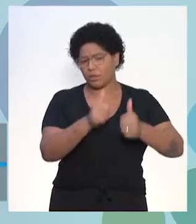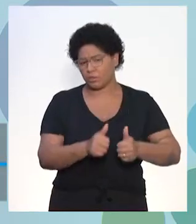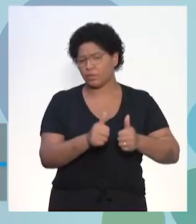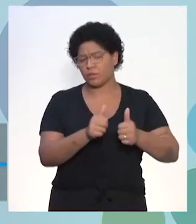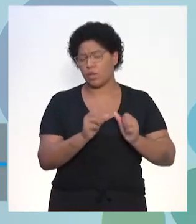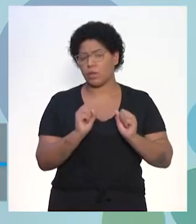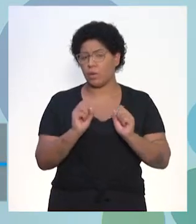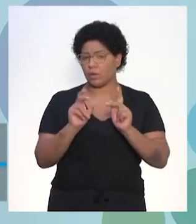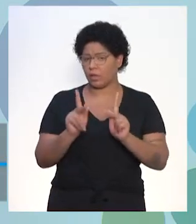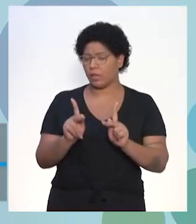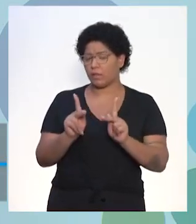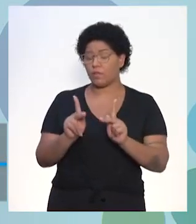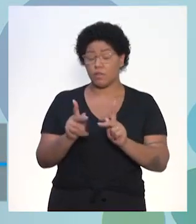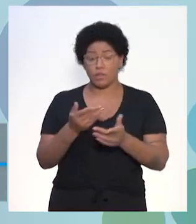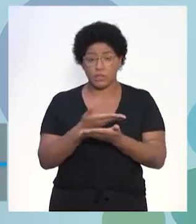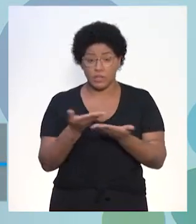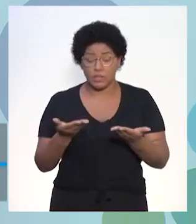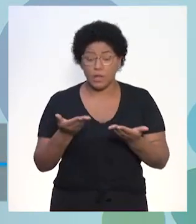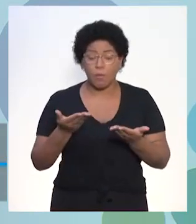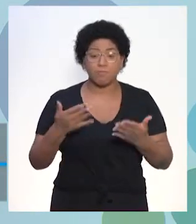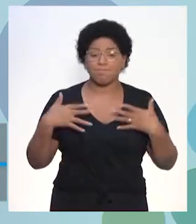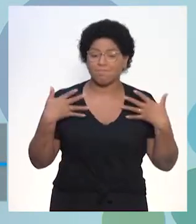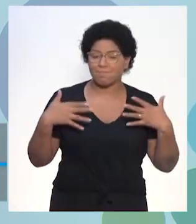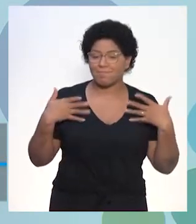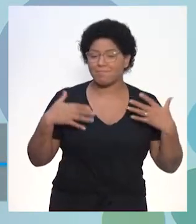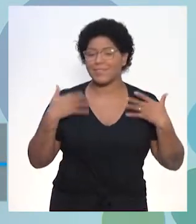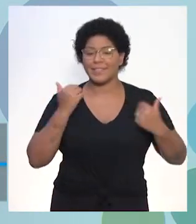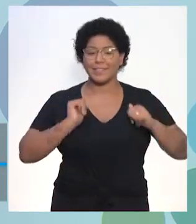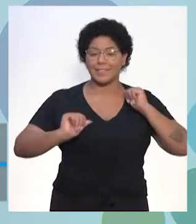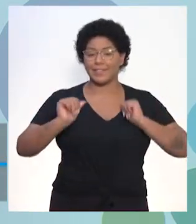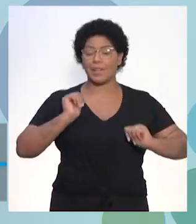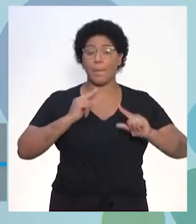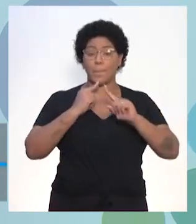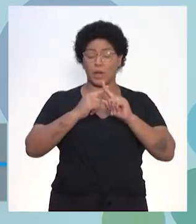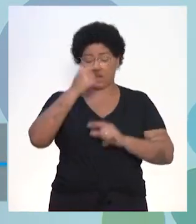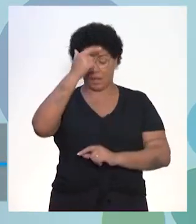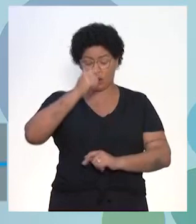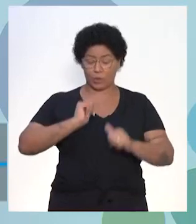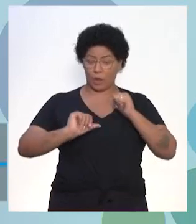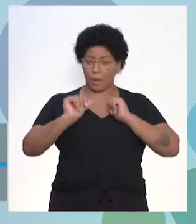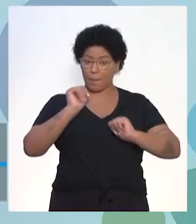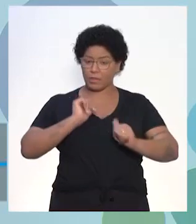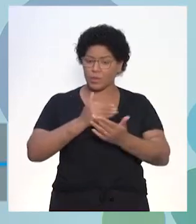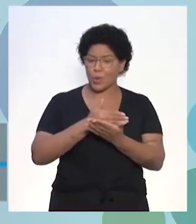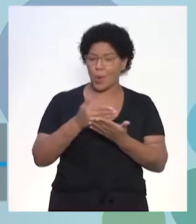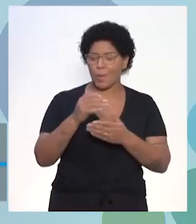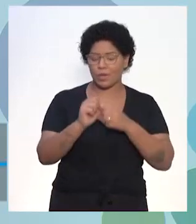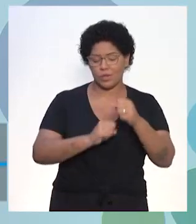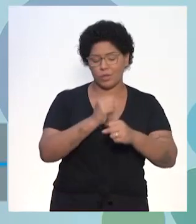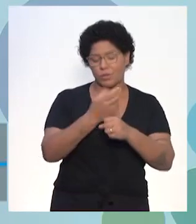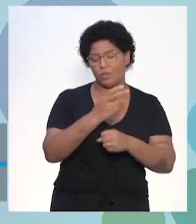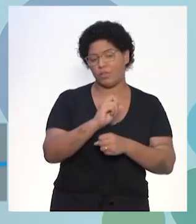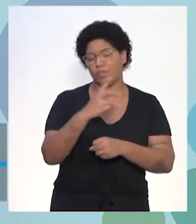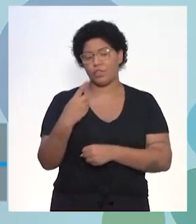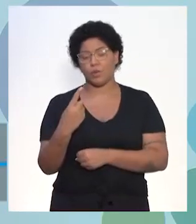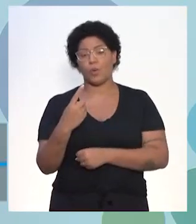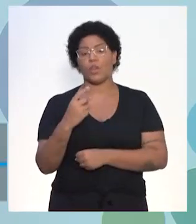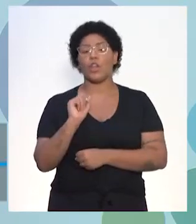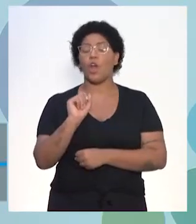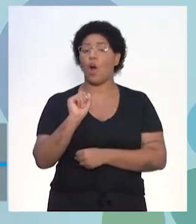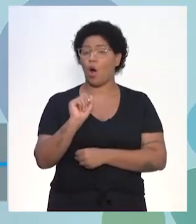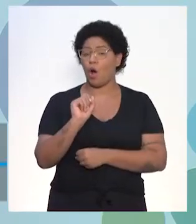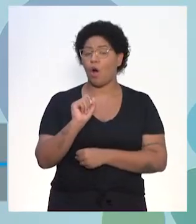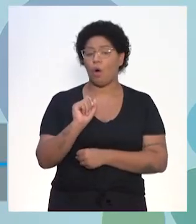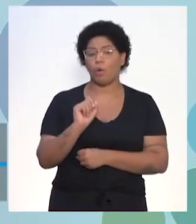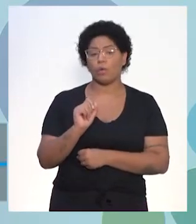Certo? Estão animados? Eu estou muito animada para esse começo de 2021. E uma coisa não vai mudar, pessoal. O nosso dia